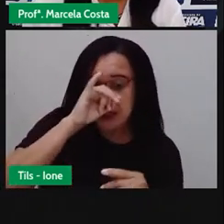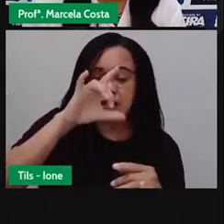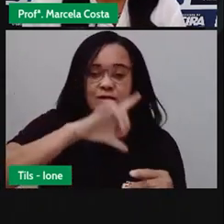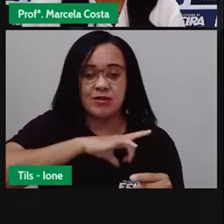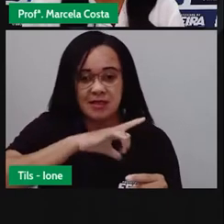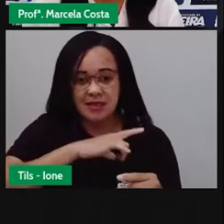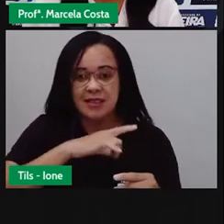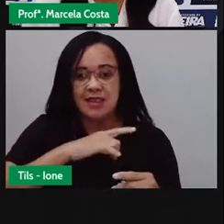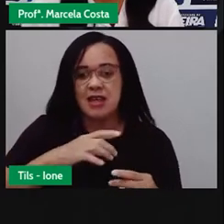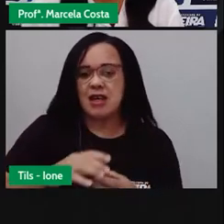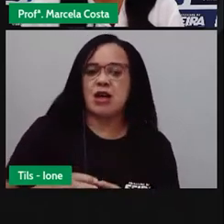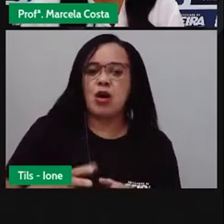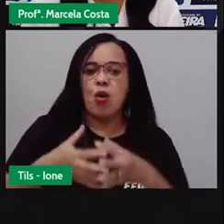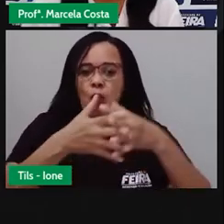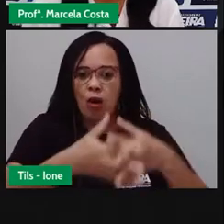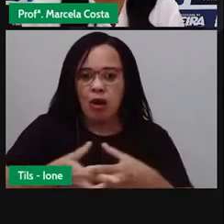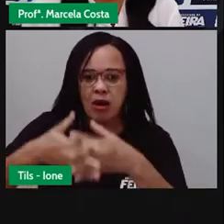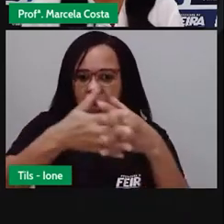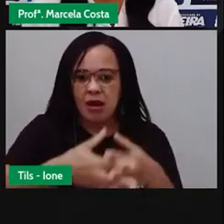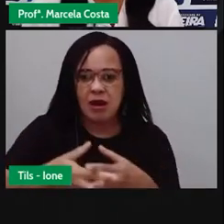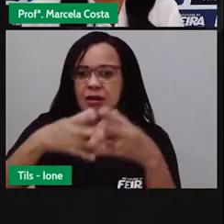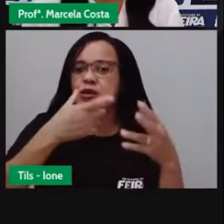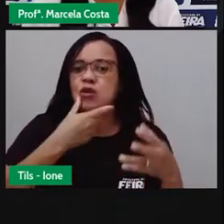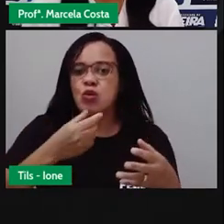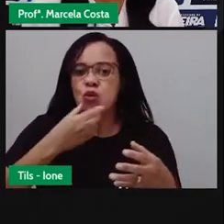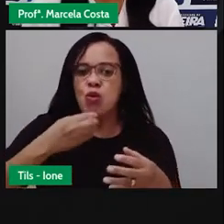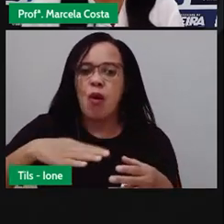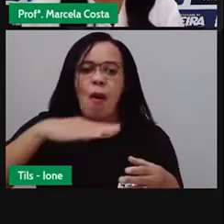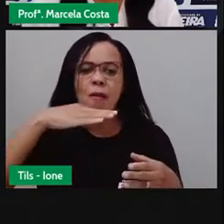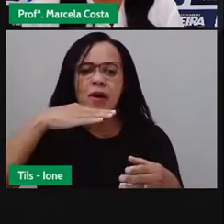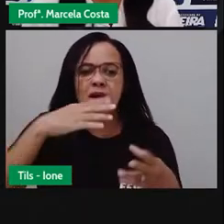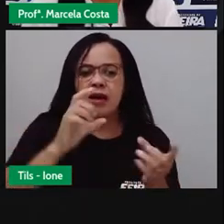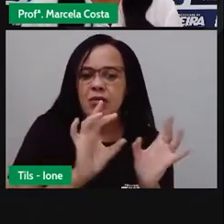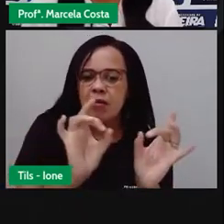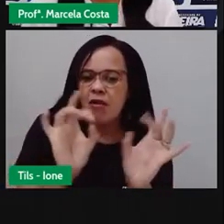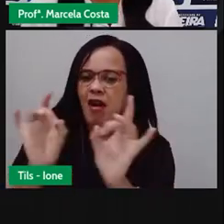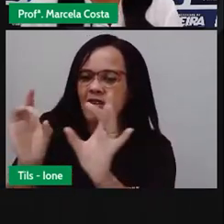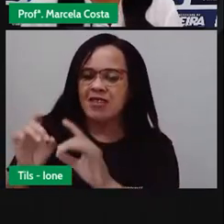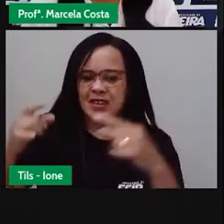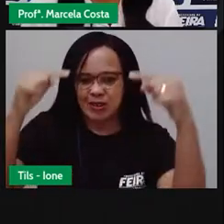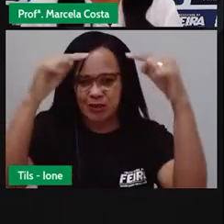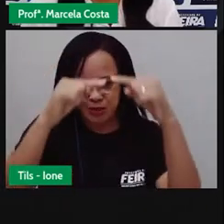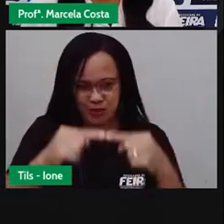cheio de manga pra vender. Tudo isso faz bater um coração nordestino.